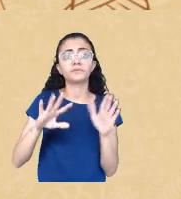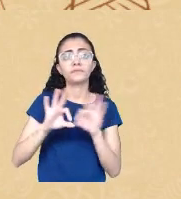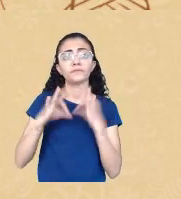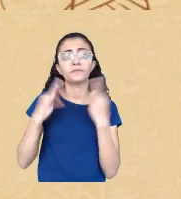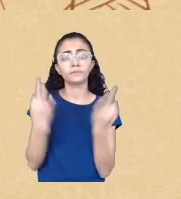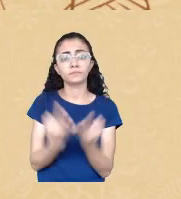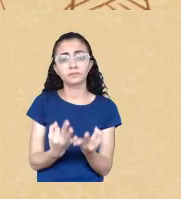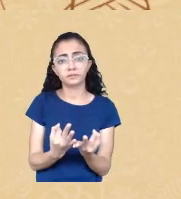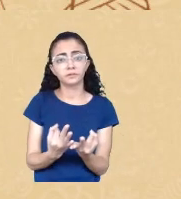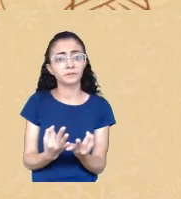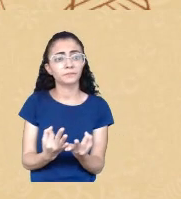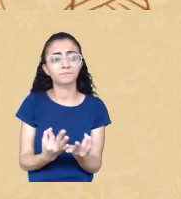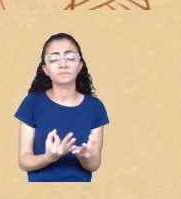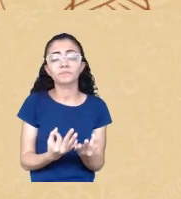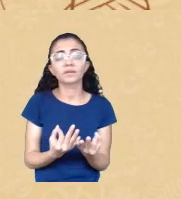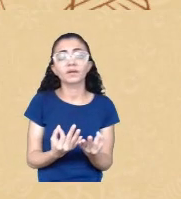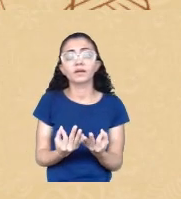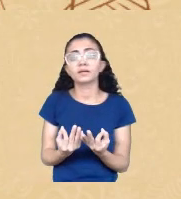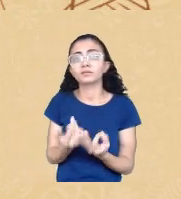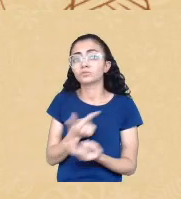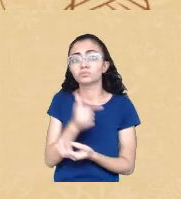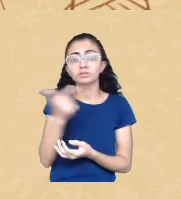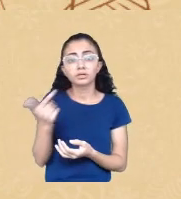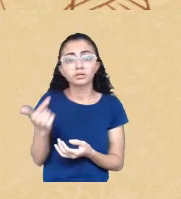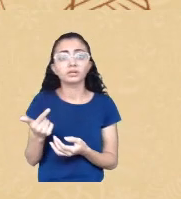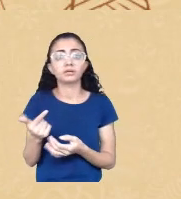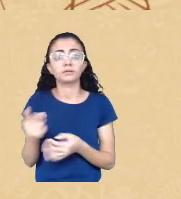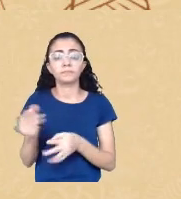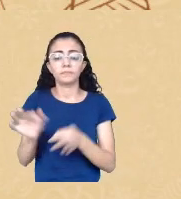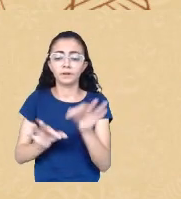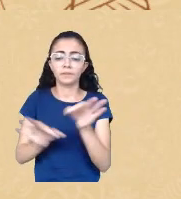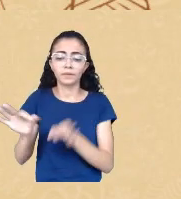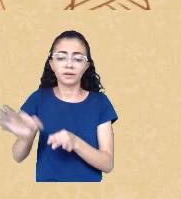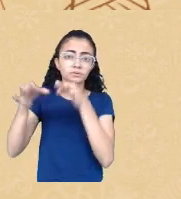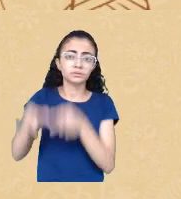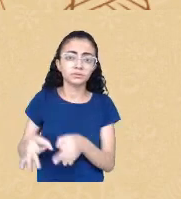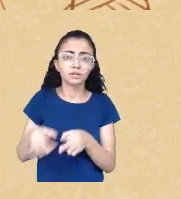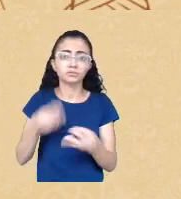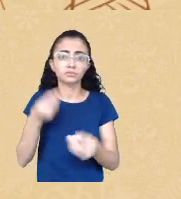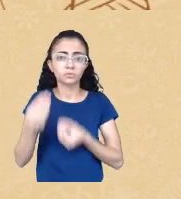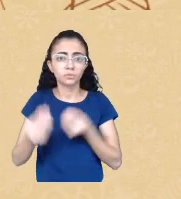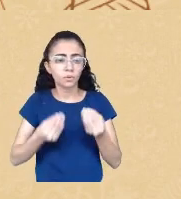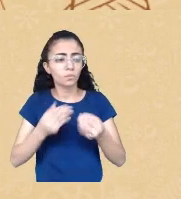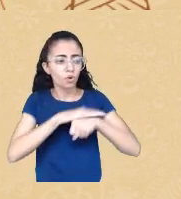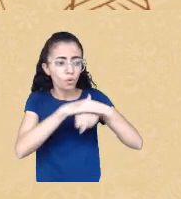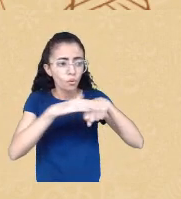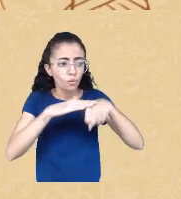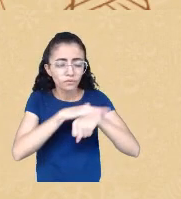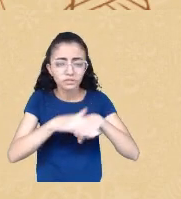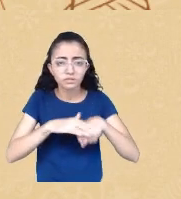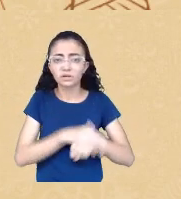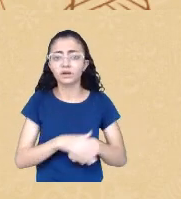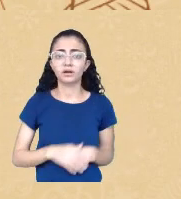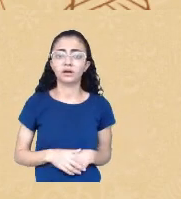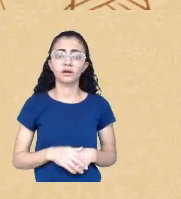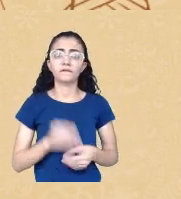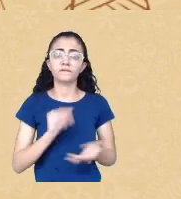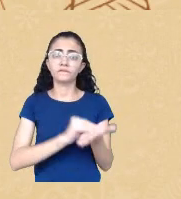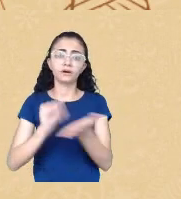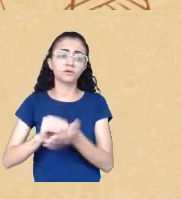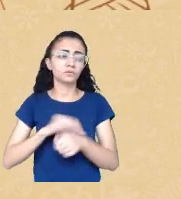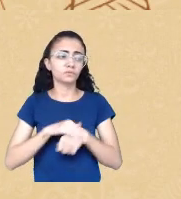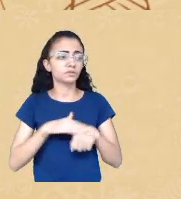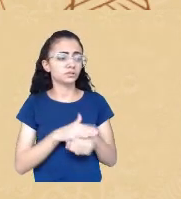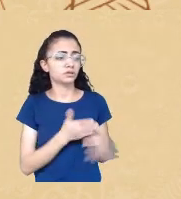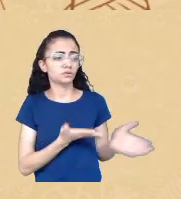preparadas para essa discussão não preparam suas crianças não preparam seus adolescentes e eles quando vão